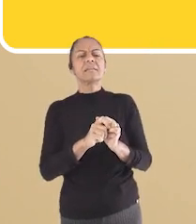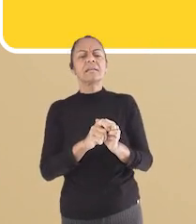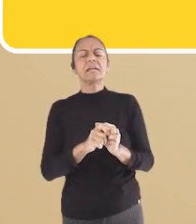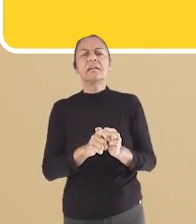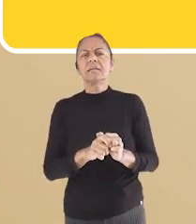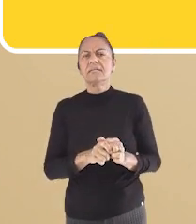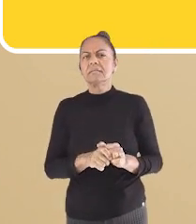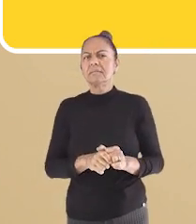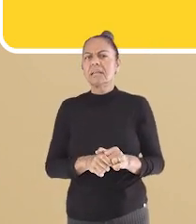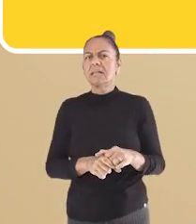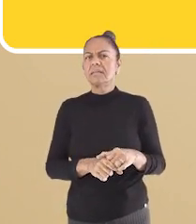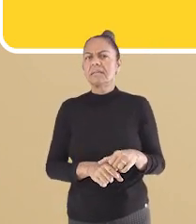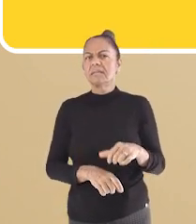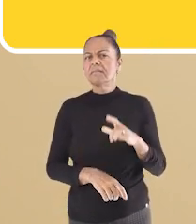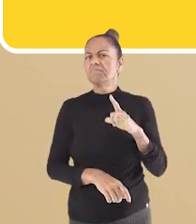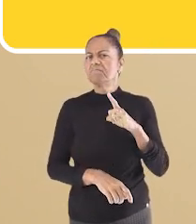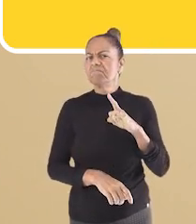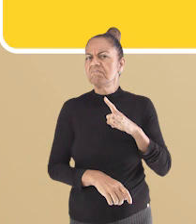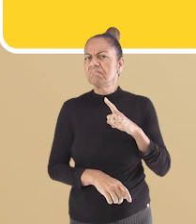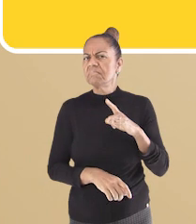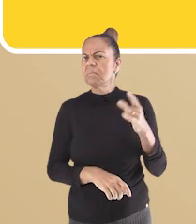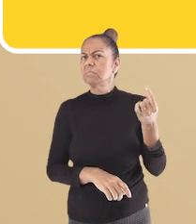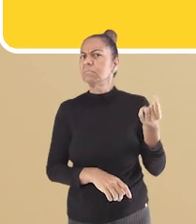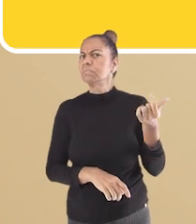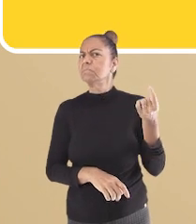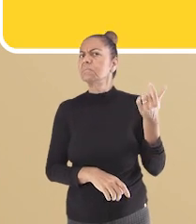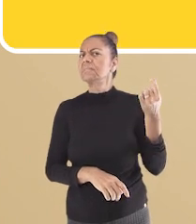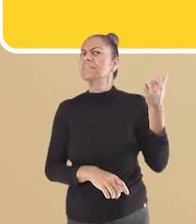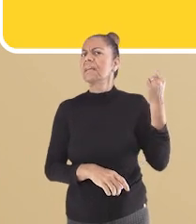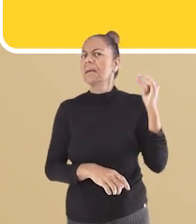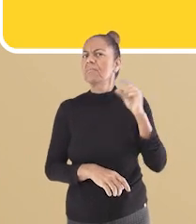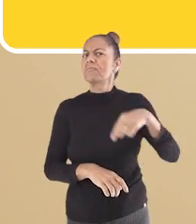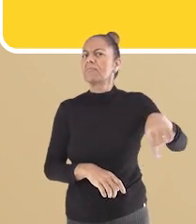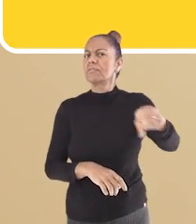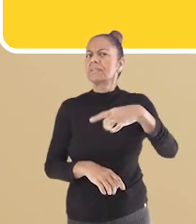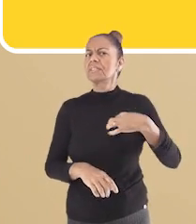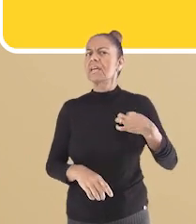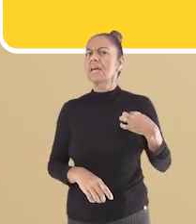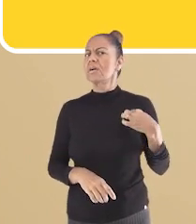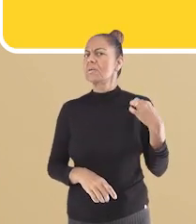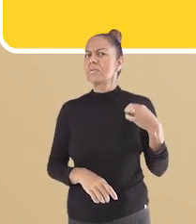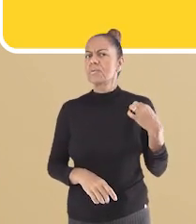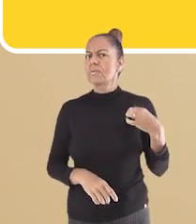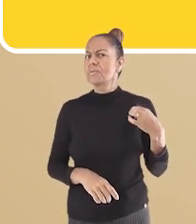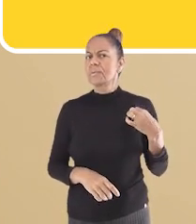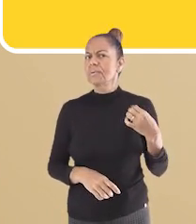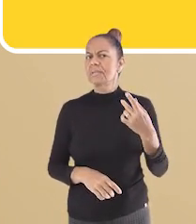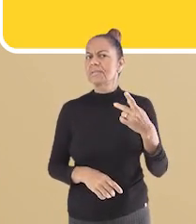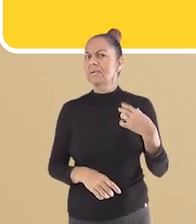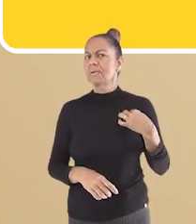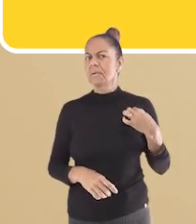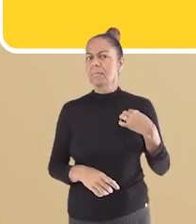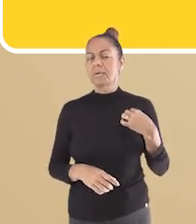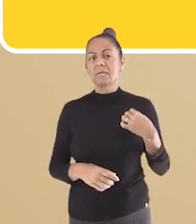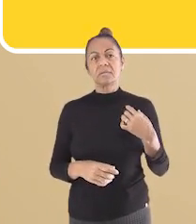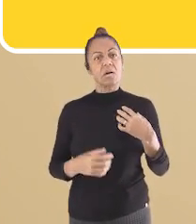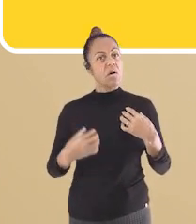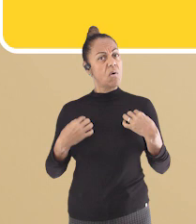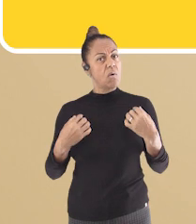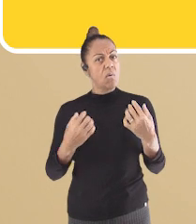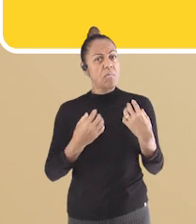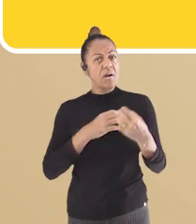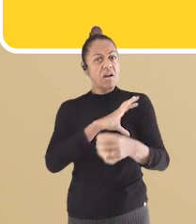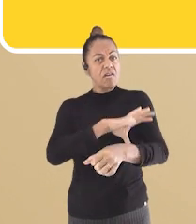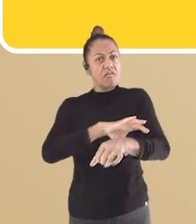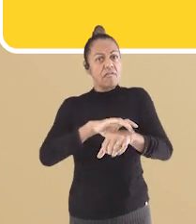aparece escrito. Há quanto tempo você não usa suas roupas? Nós sabemos de pessoas que vão usar. Doe